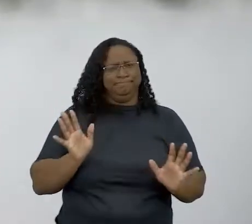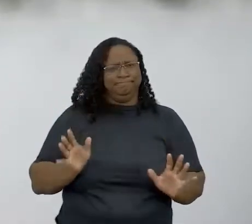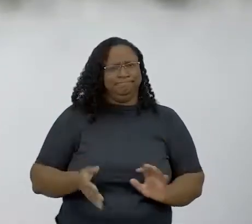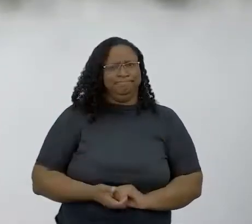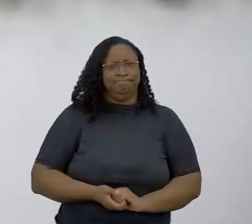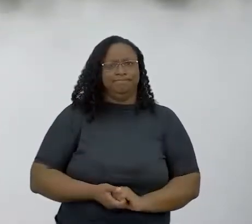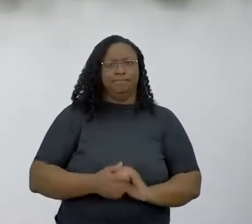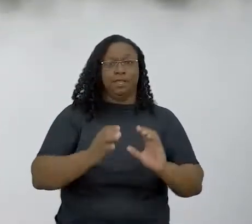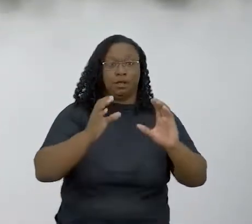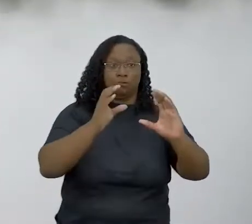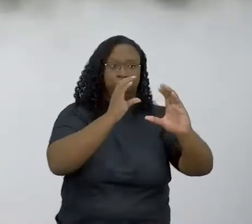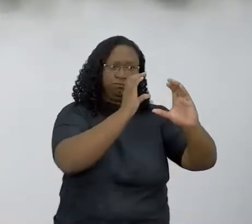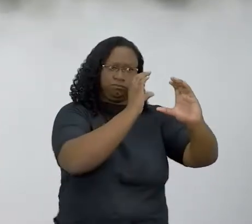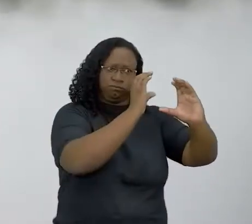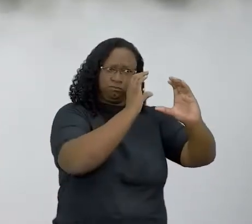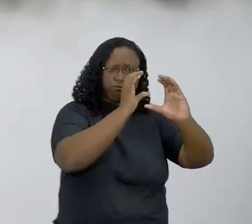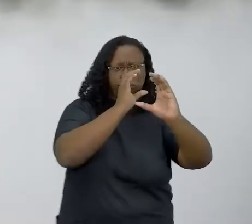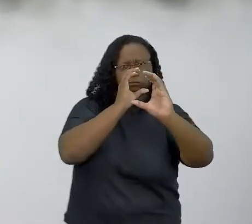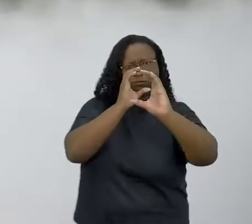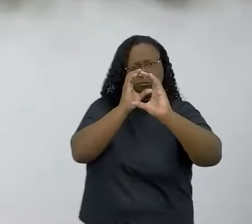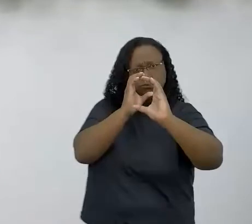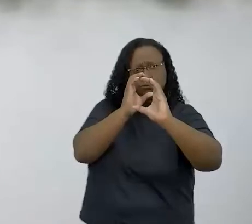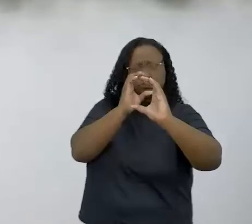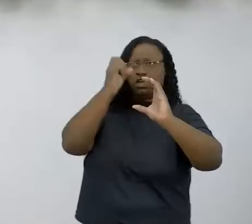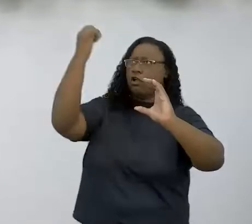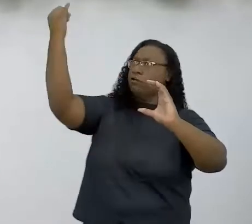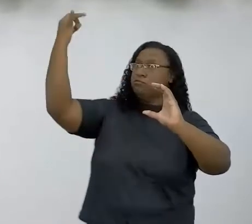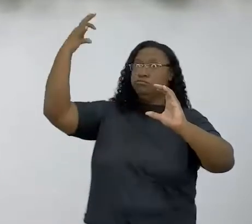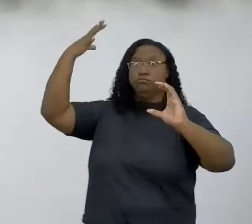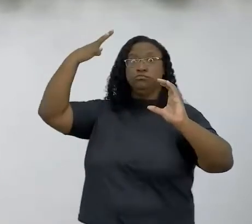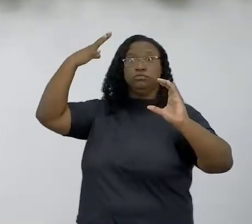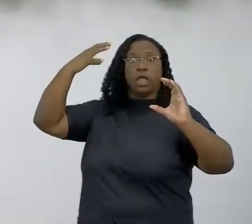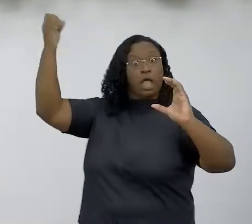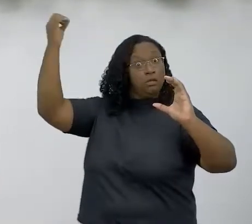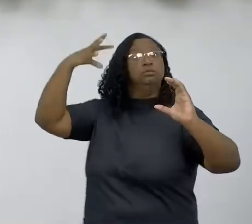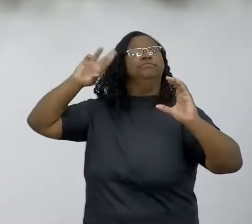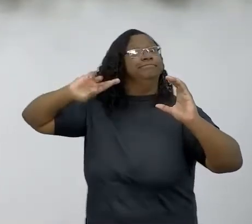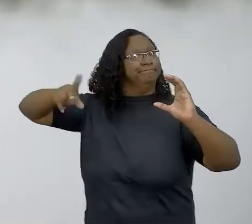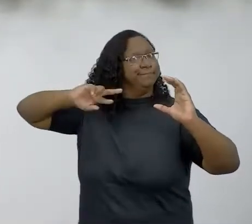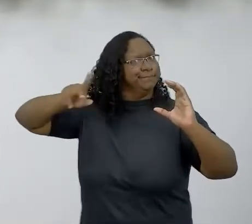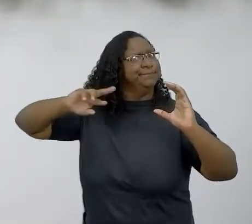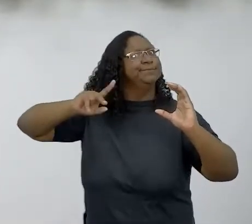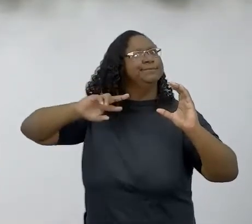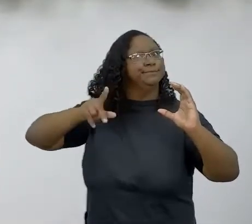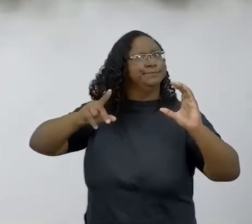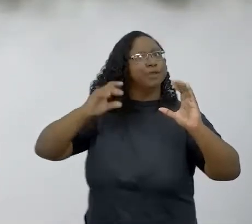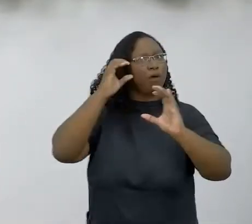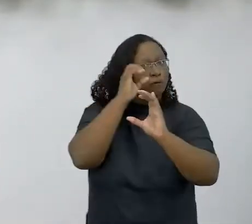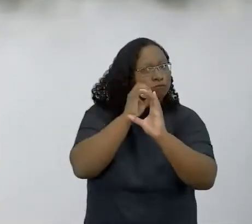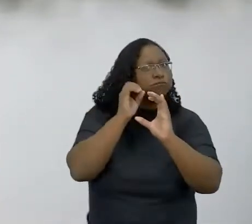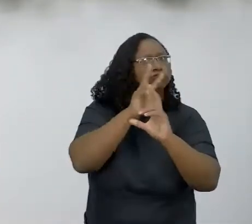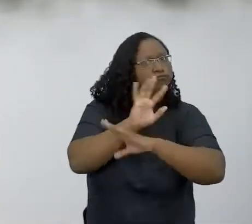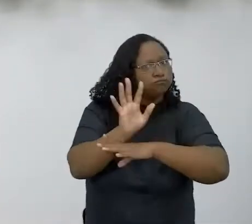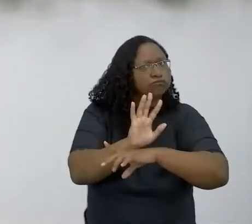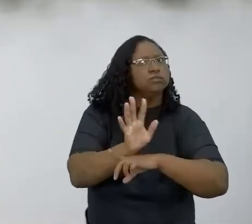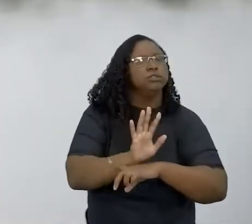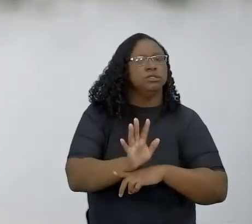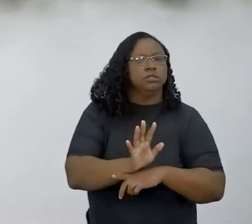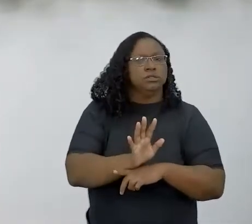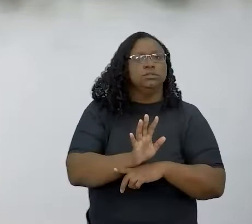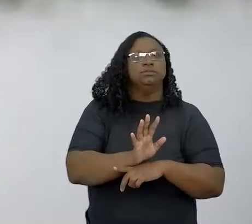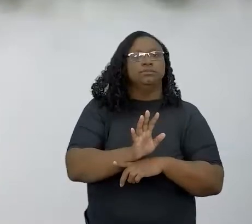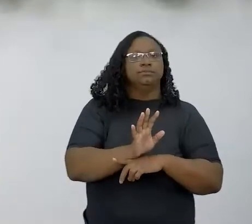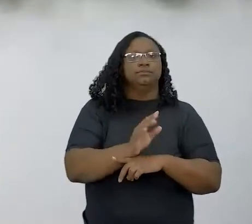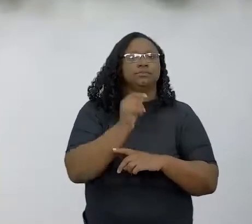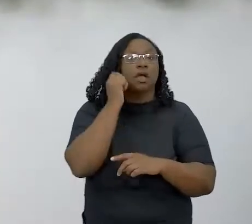Posicionamento de câmera, edição de vídeos, luzes, como a luz faz diferença em um vídeo. Até uma outra coisa,